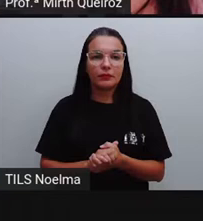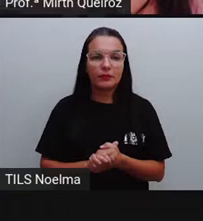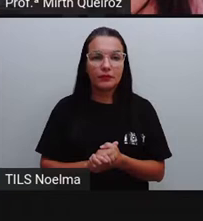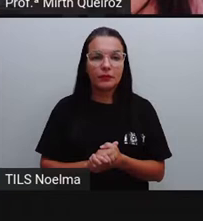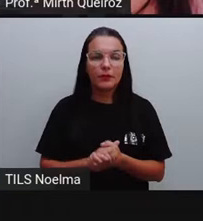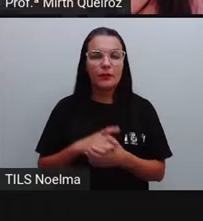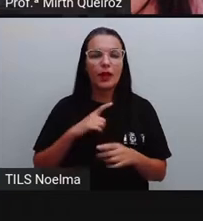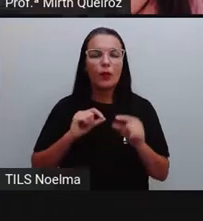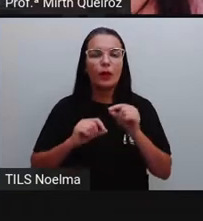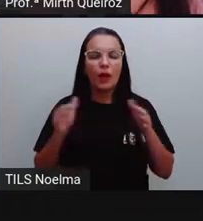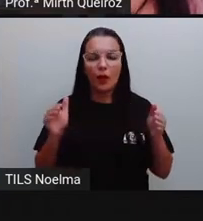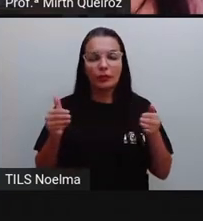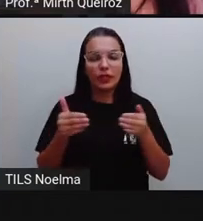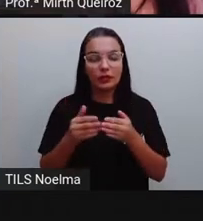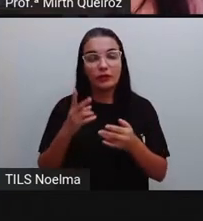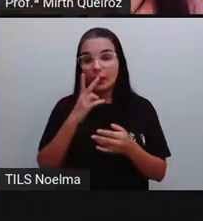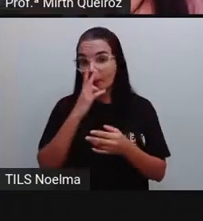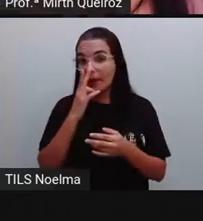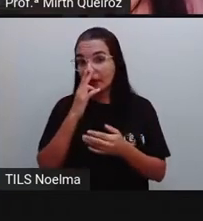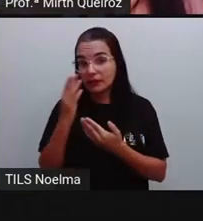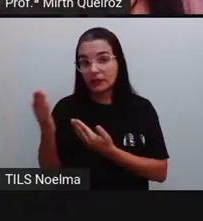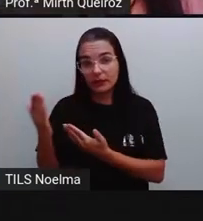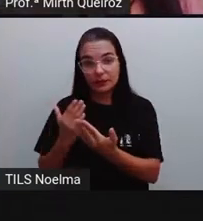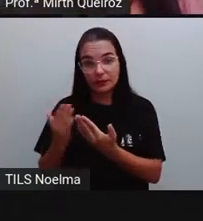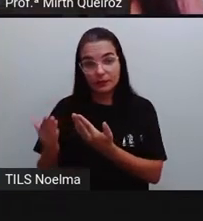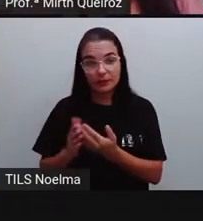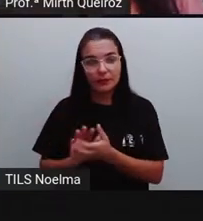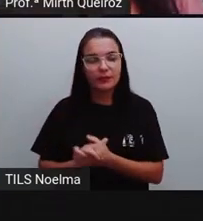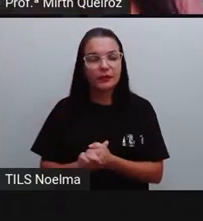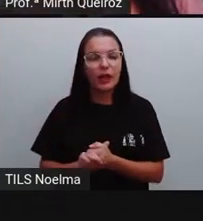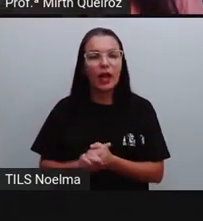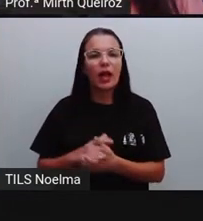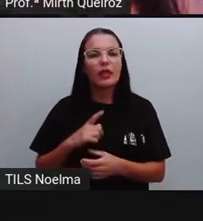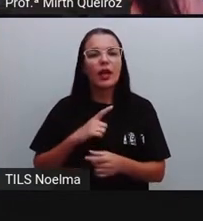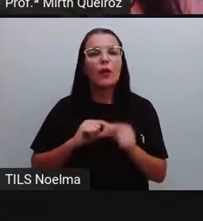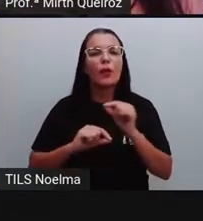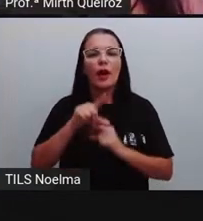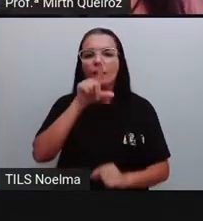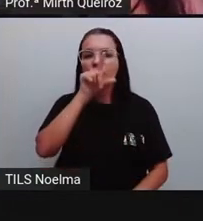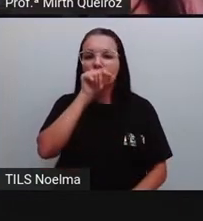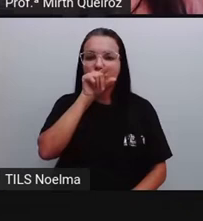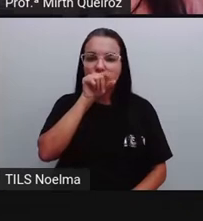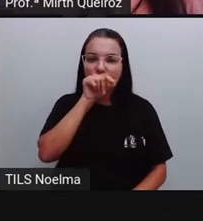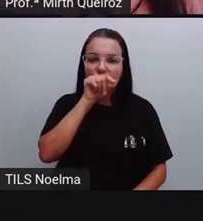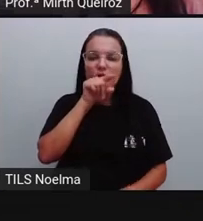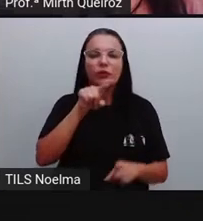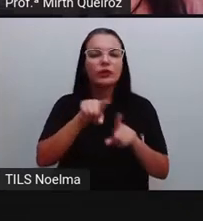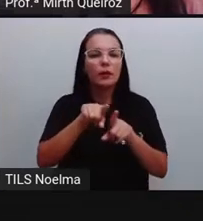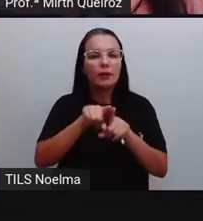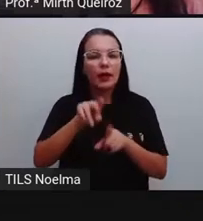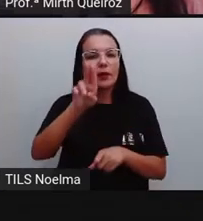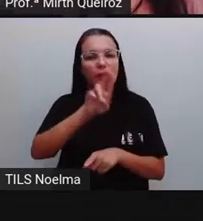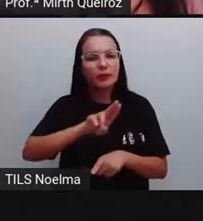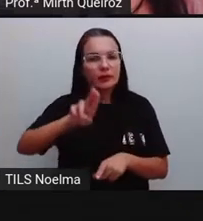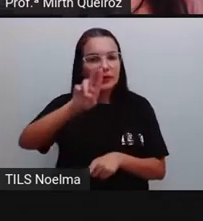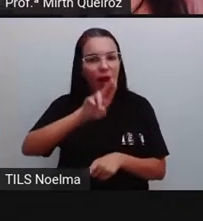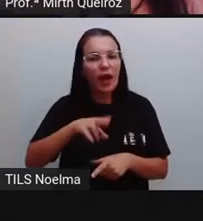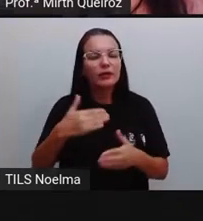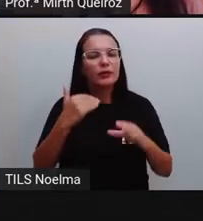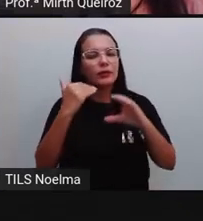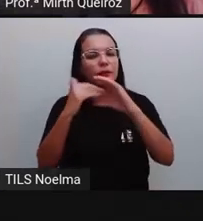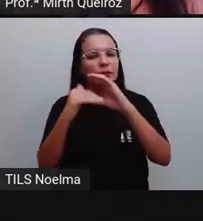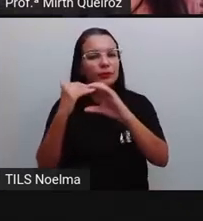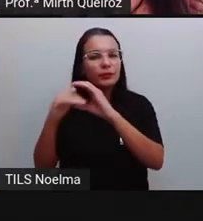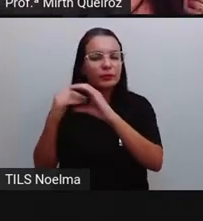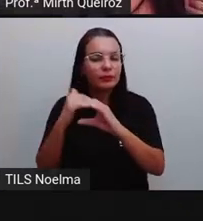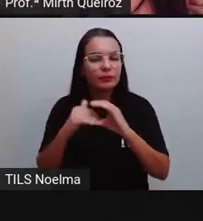objetivos são muito parecidos. Nós temos também o Twitter, que também é utilizado aí como uma